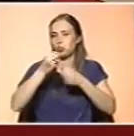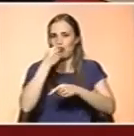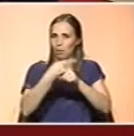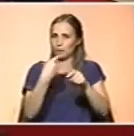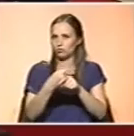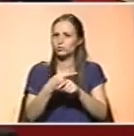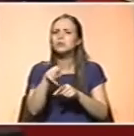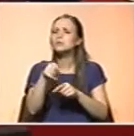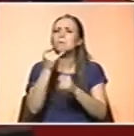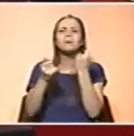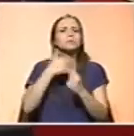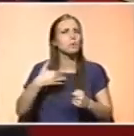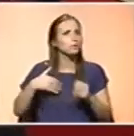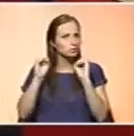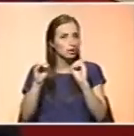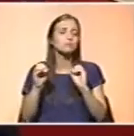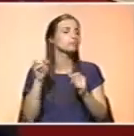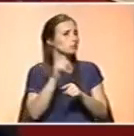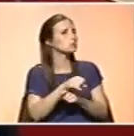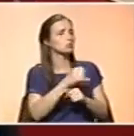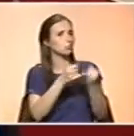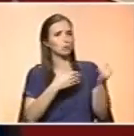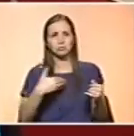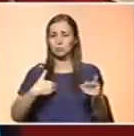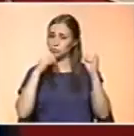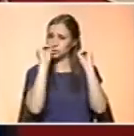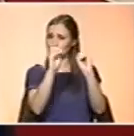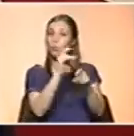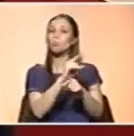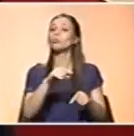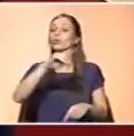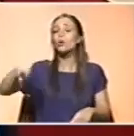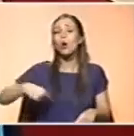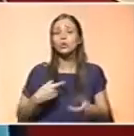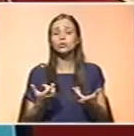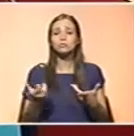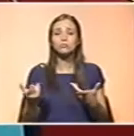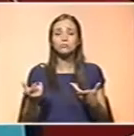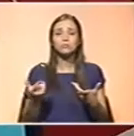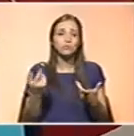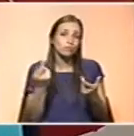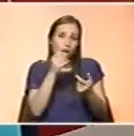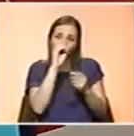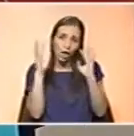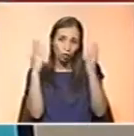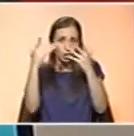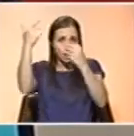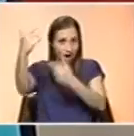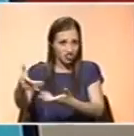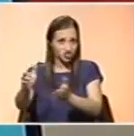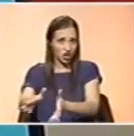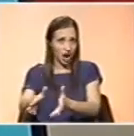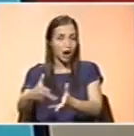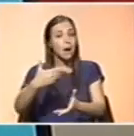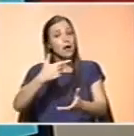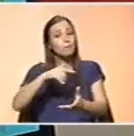para a saúde, Marta? Sem riscos para a saúde, sem qualquer tipo de risco, afinal, estamos a utilizar aquilo que a natureza já disponibiliza, sempre que estamos